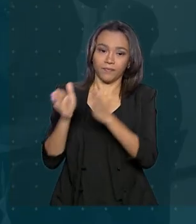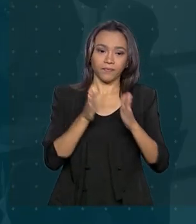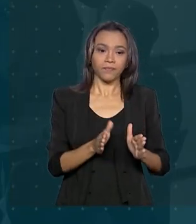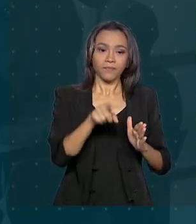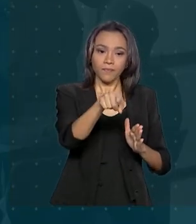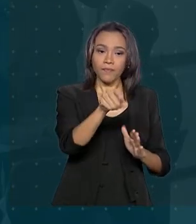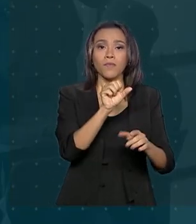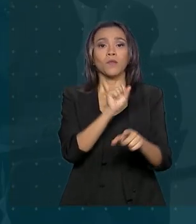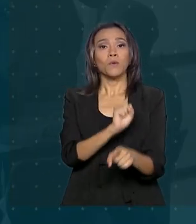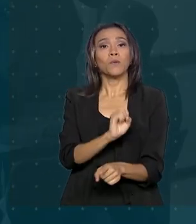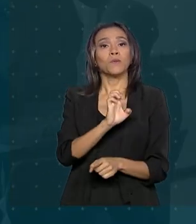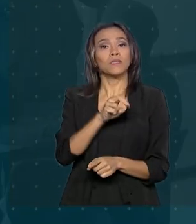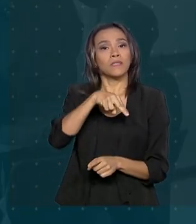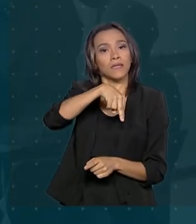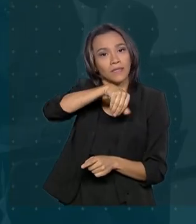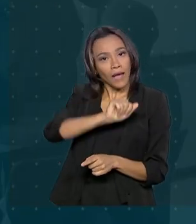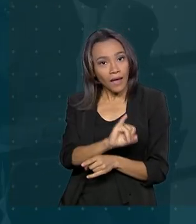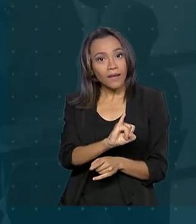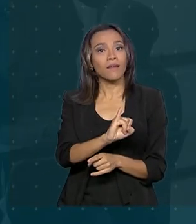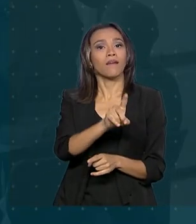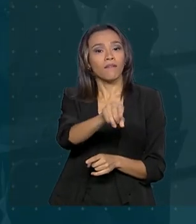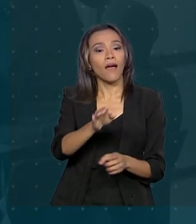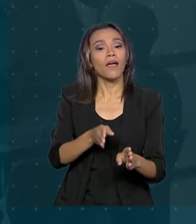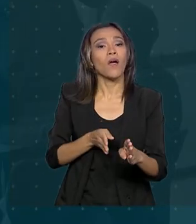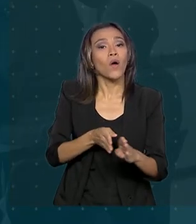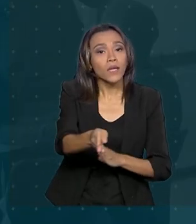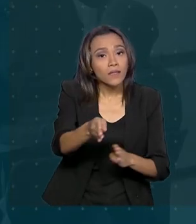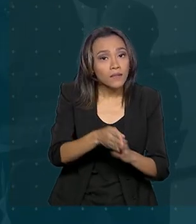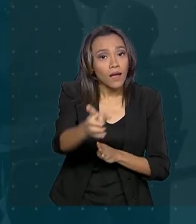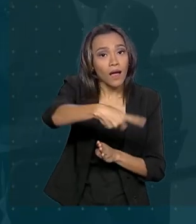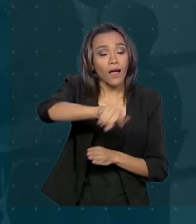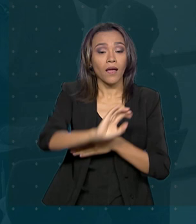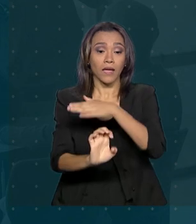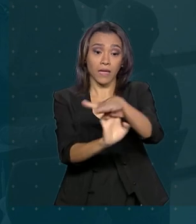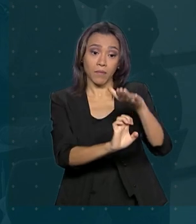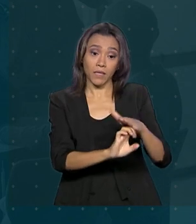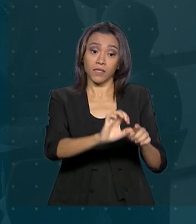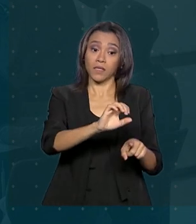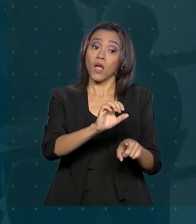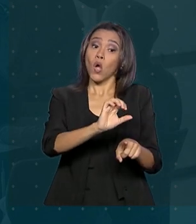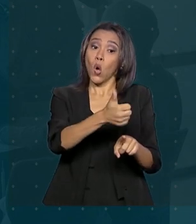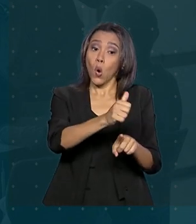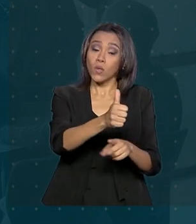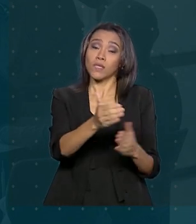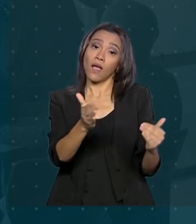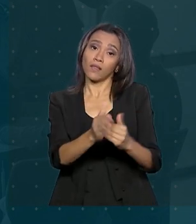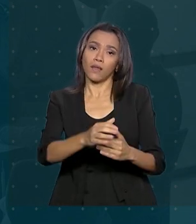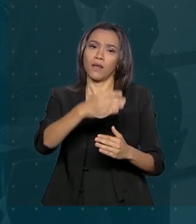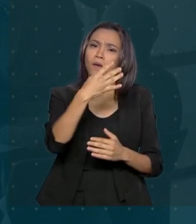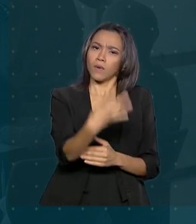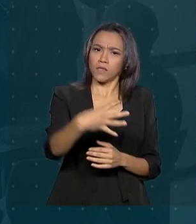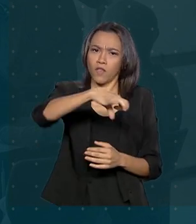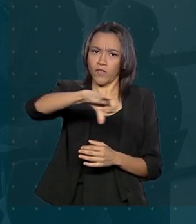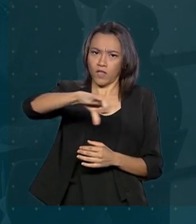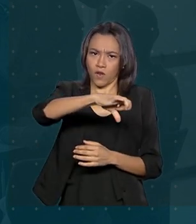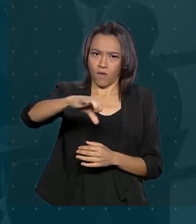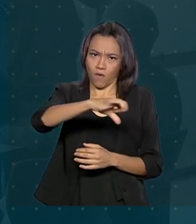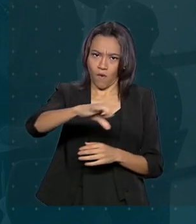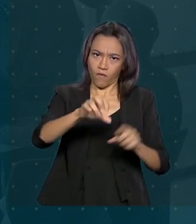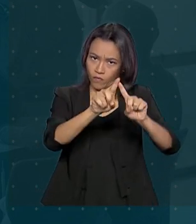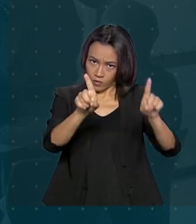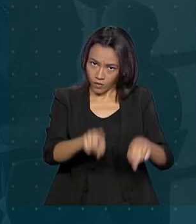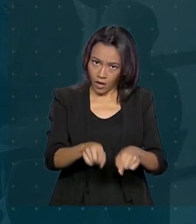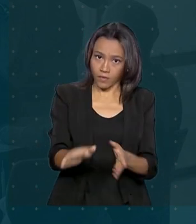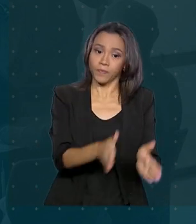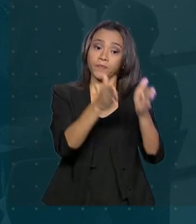Aprendizagem Industrial vai atender empresas com pelo menos 11 e até 499 funcionários. Vai